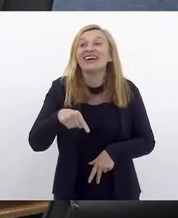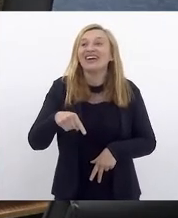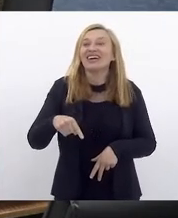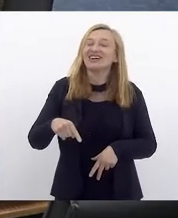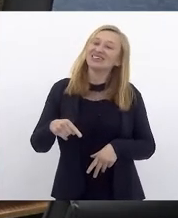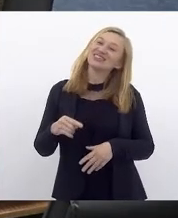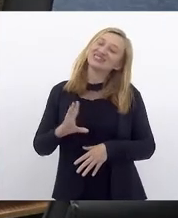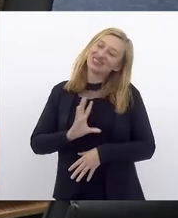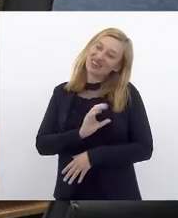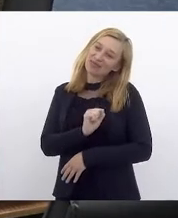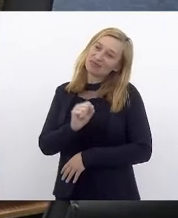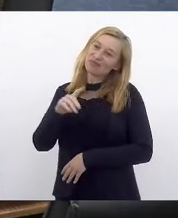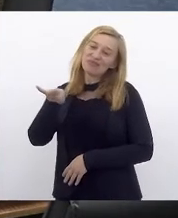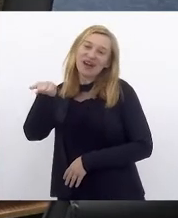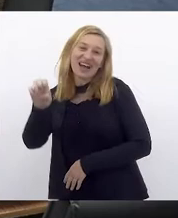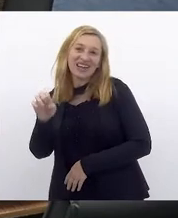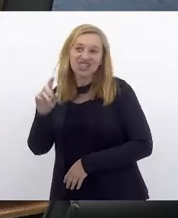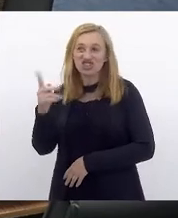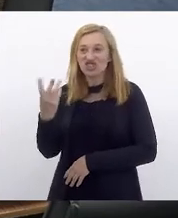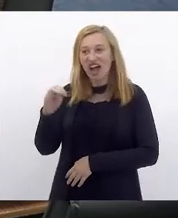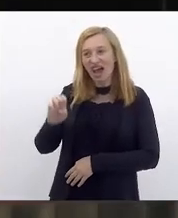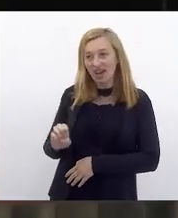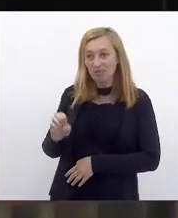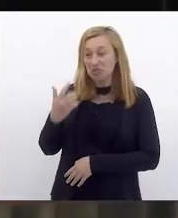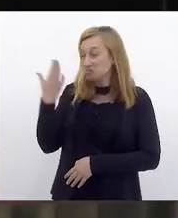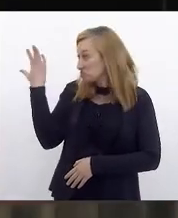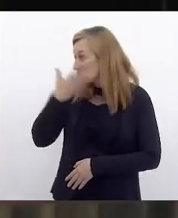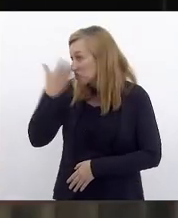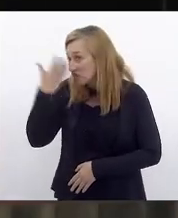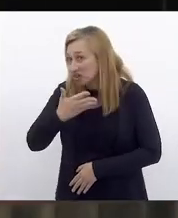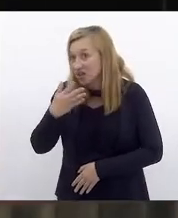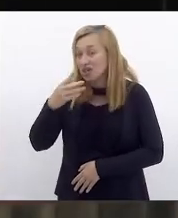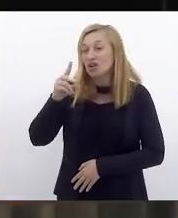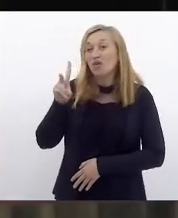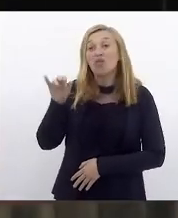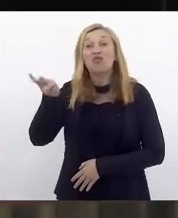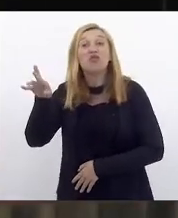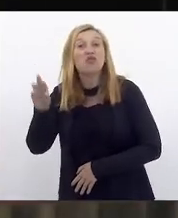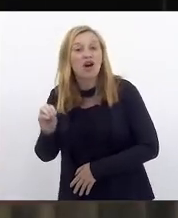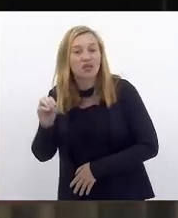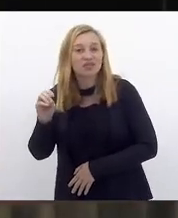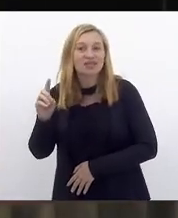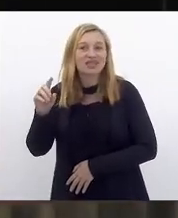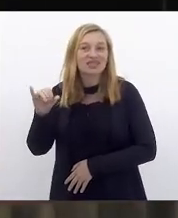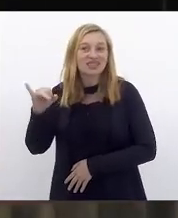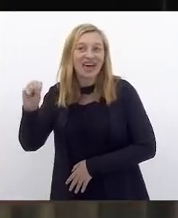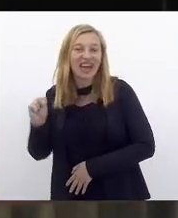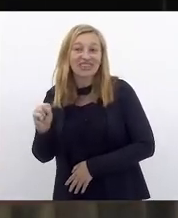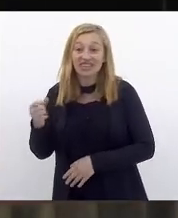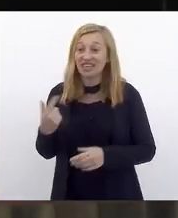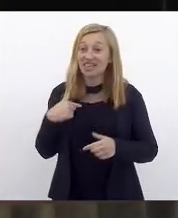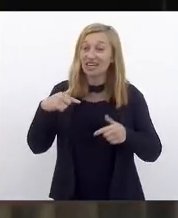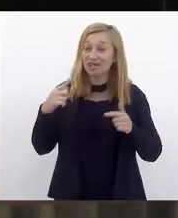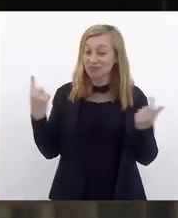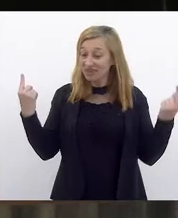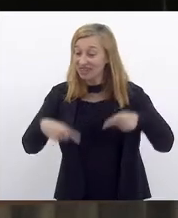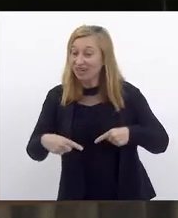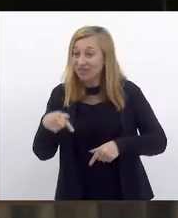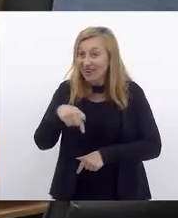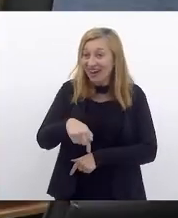o baile charme, não é? Eu não estou vendo aqui o Valde Serraza, que falou que hoje ia me desafiar aqui.